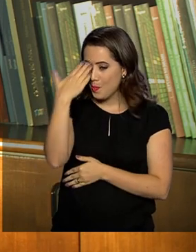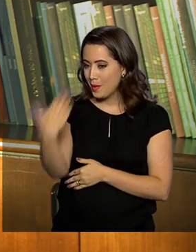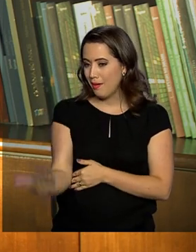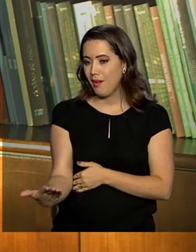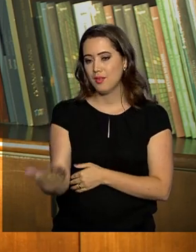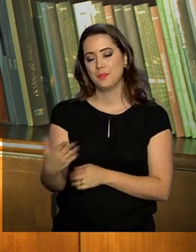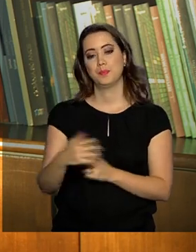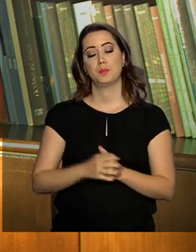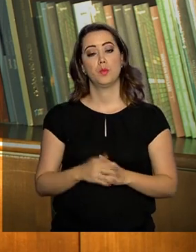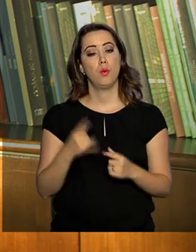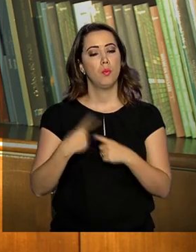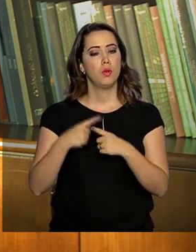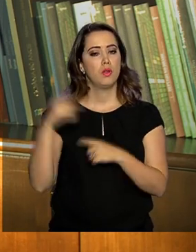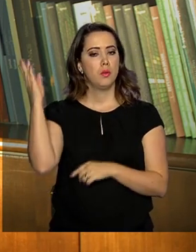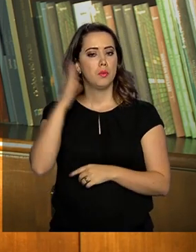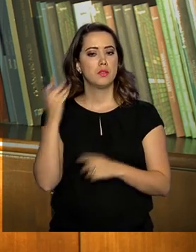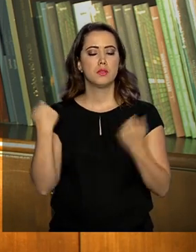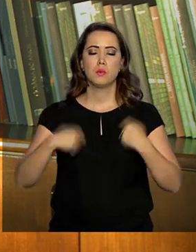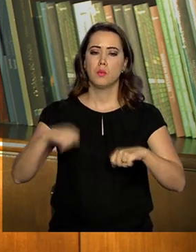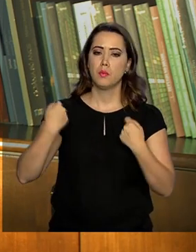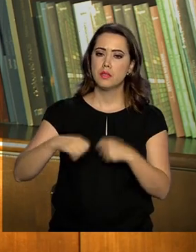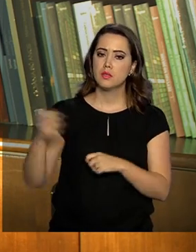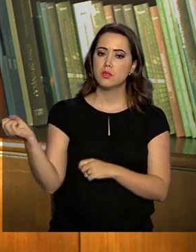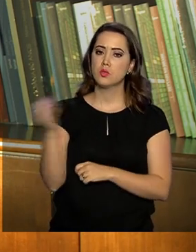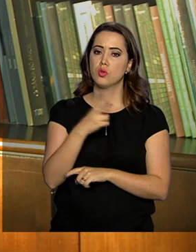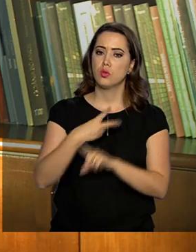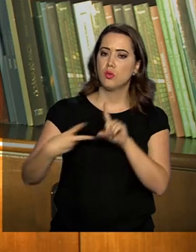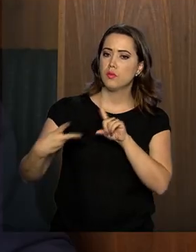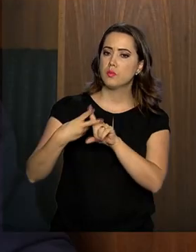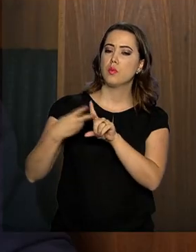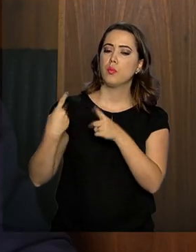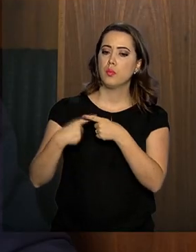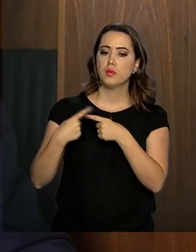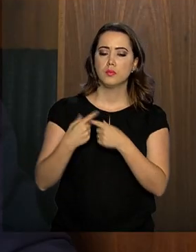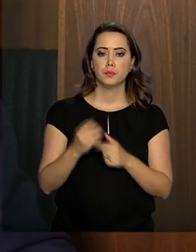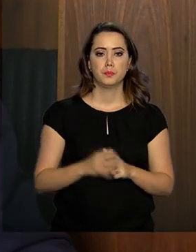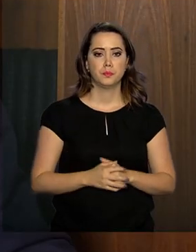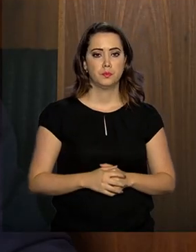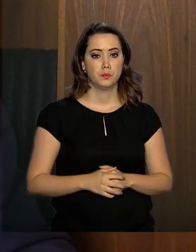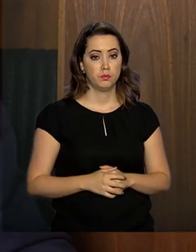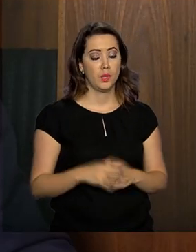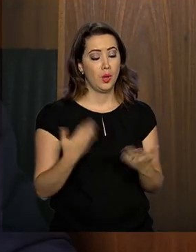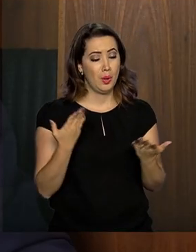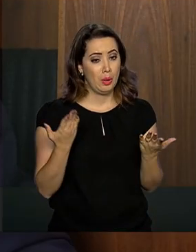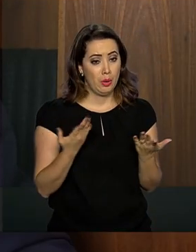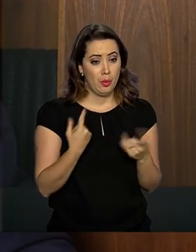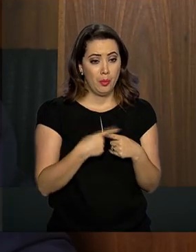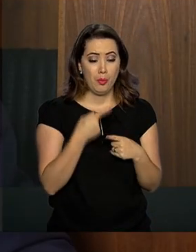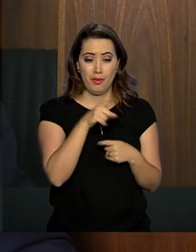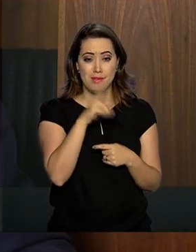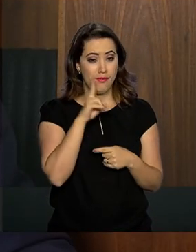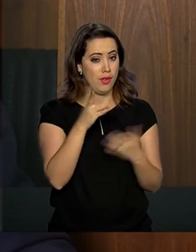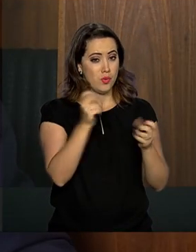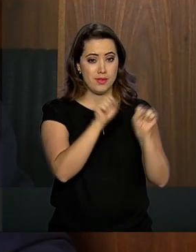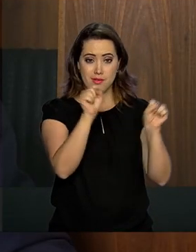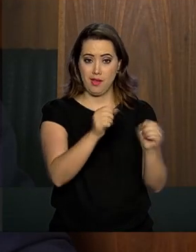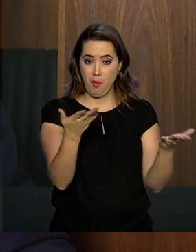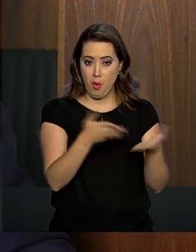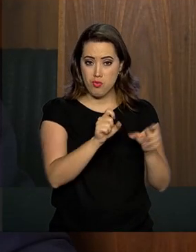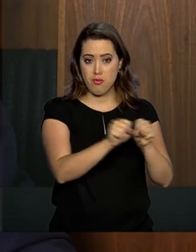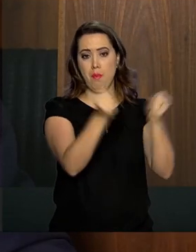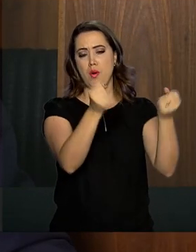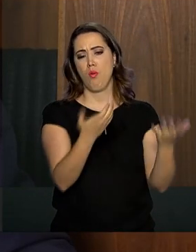entrevista. Por que o Brasil precisa de uma nova Previdência? Porque o modelo que aí está faliu, ruiu, quebrou.